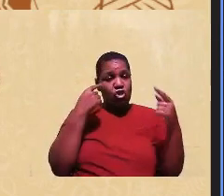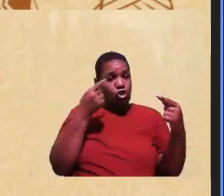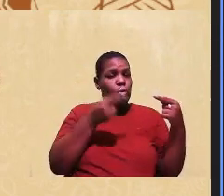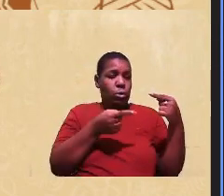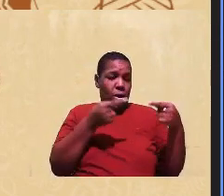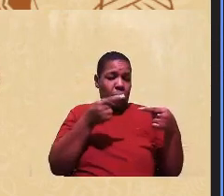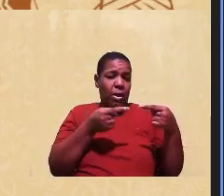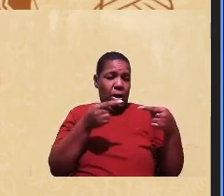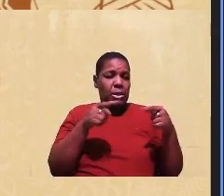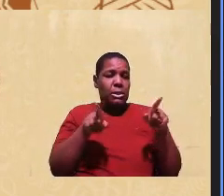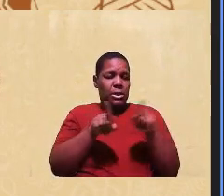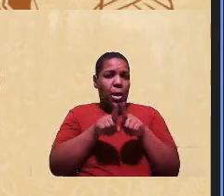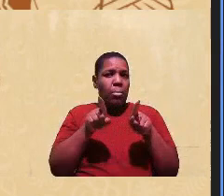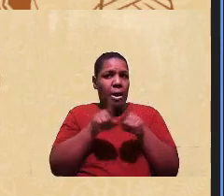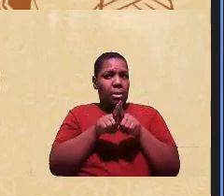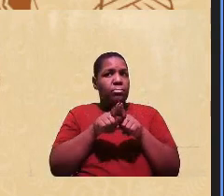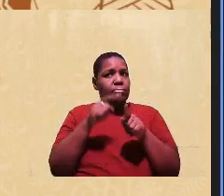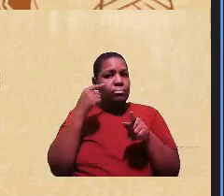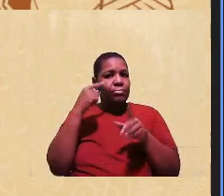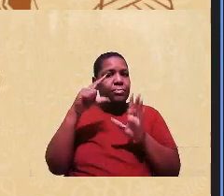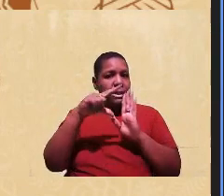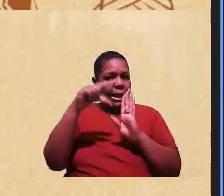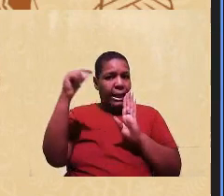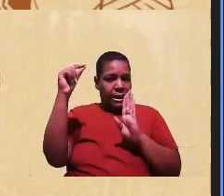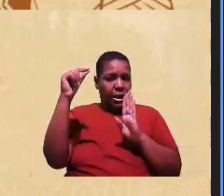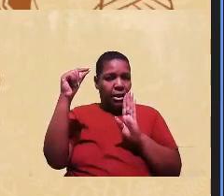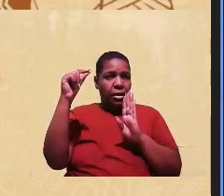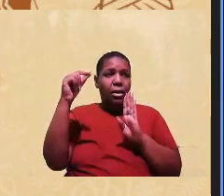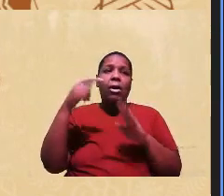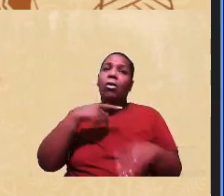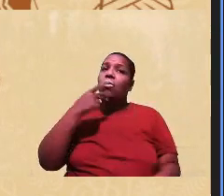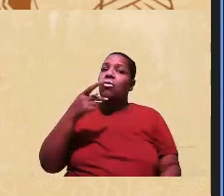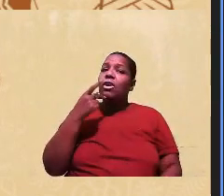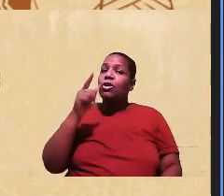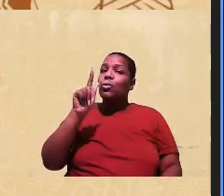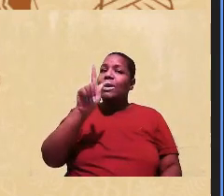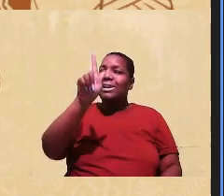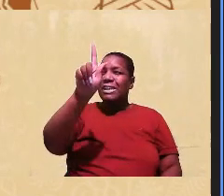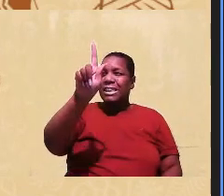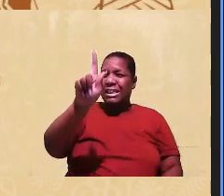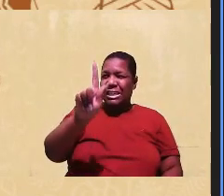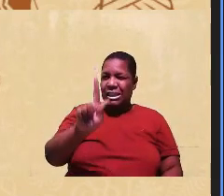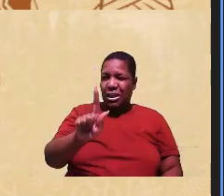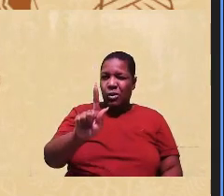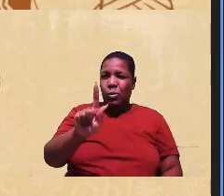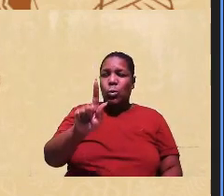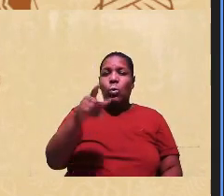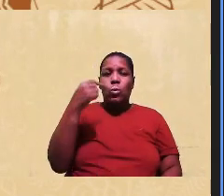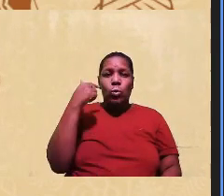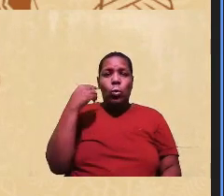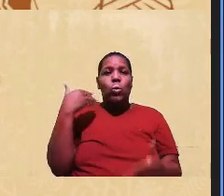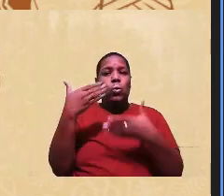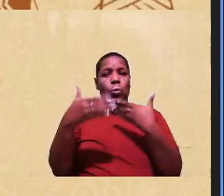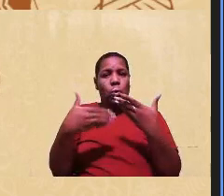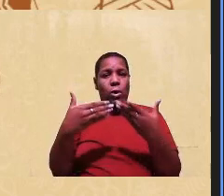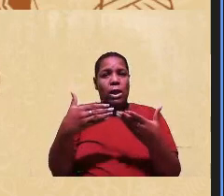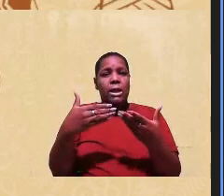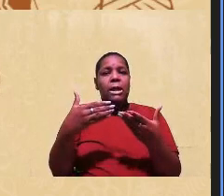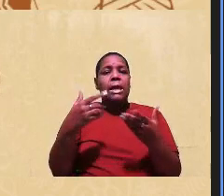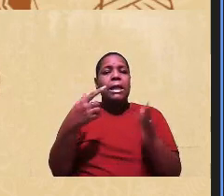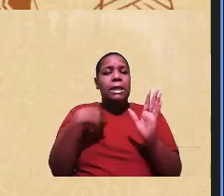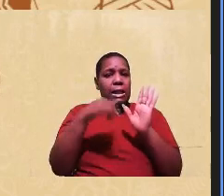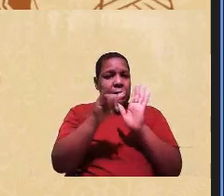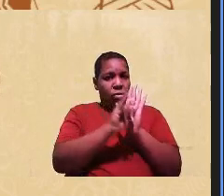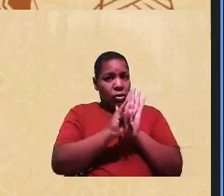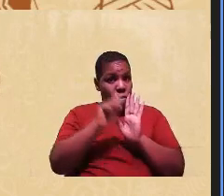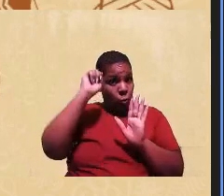aguçarem. Eu tenho falado muito de gerenciamento dos procedimentos de heteroidentificação. Então, vamos lá.